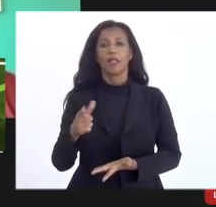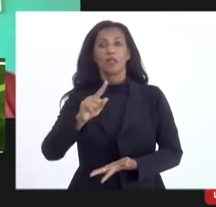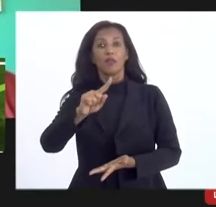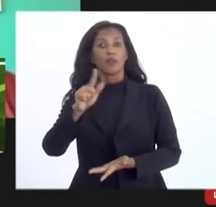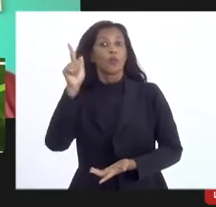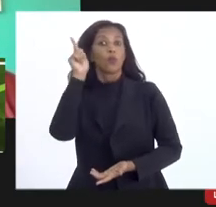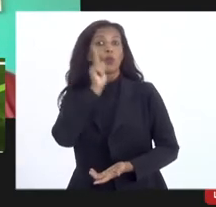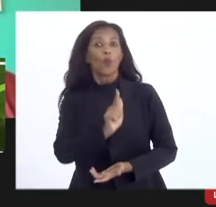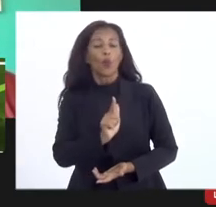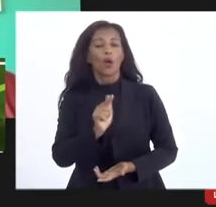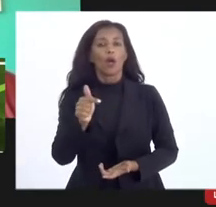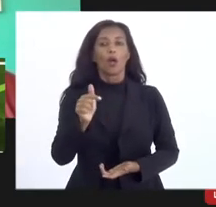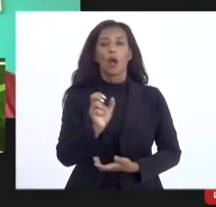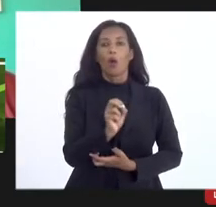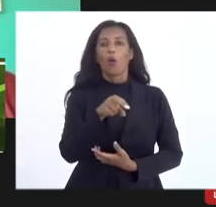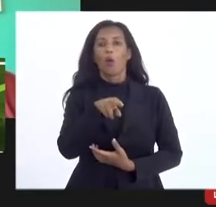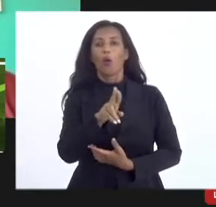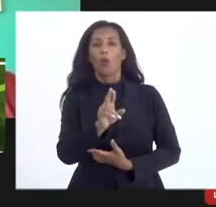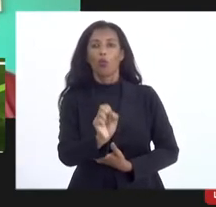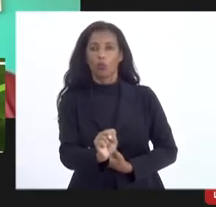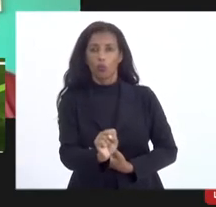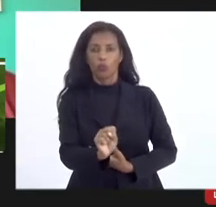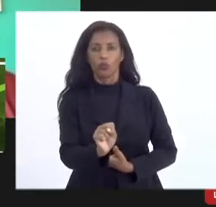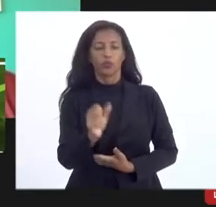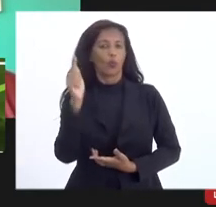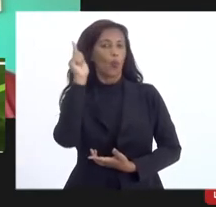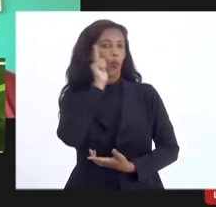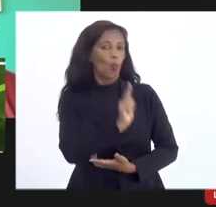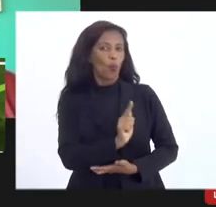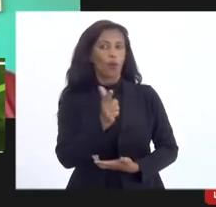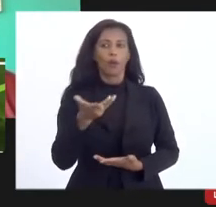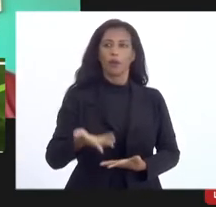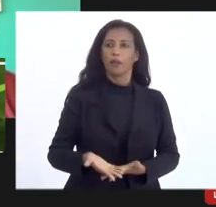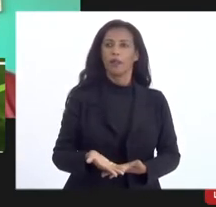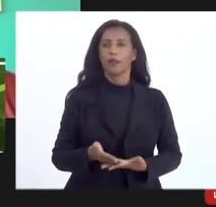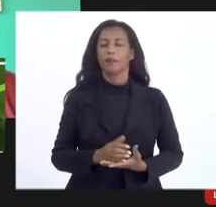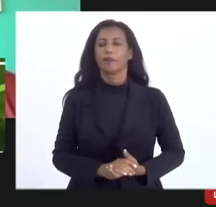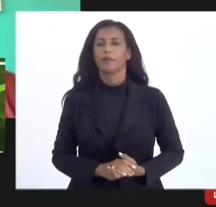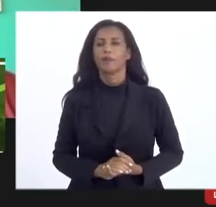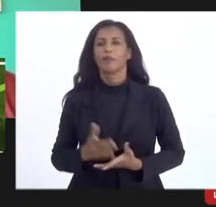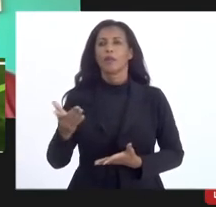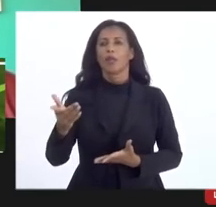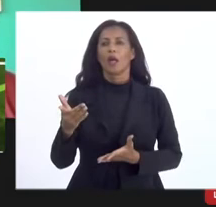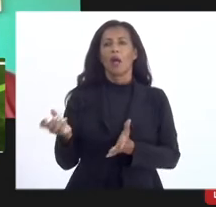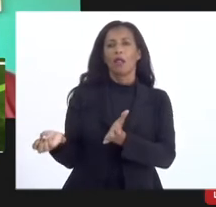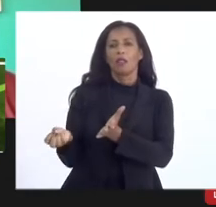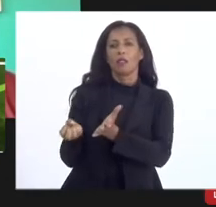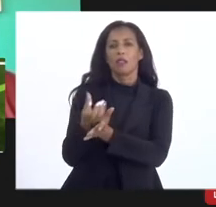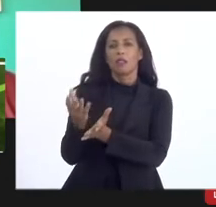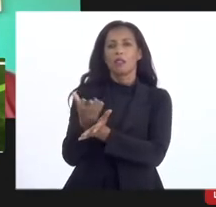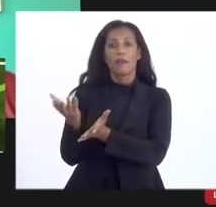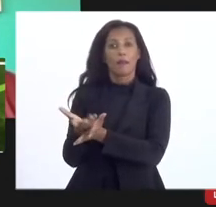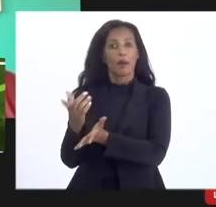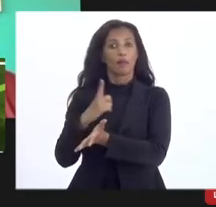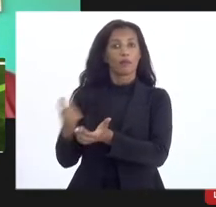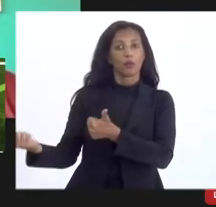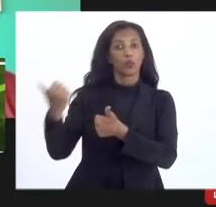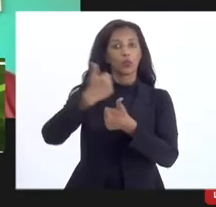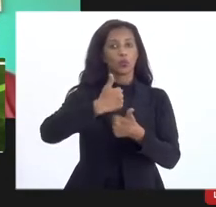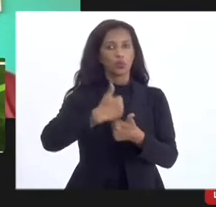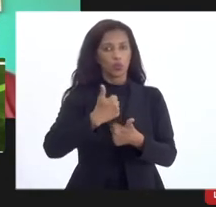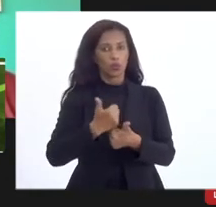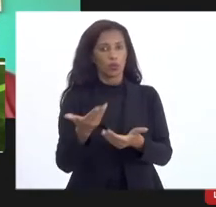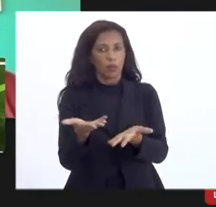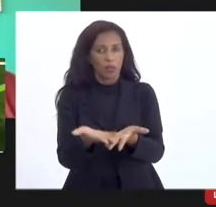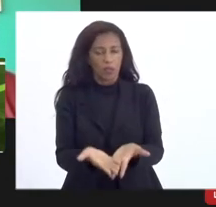ganhar ganhar um ônus na verdade vocês vão ganhar uma uma digamos assim a demanda que vocês vão ter em substituição a isso